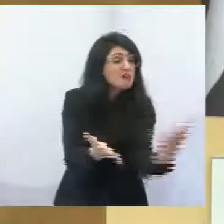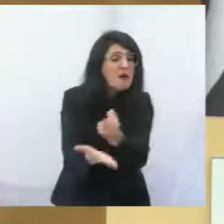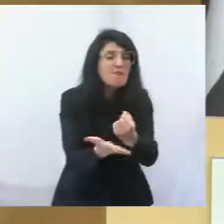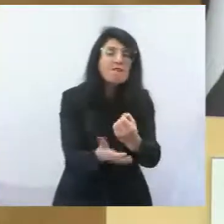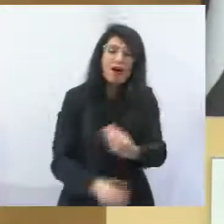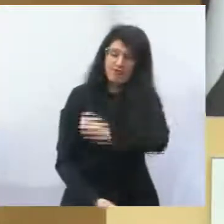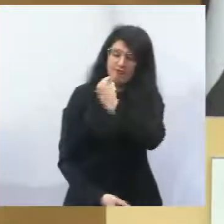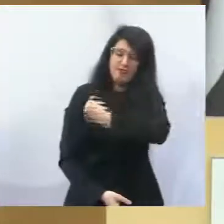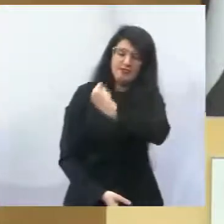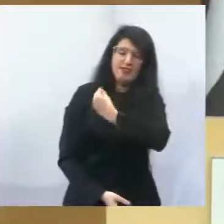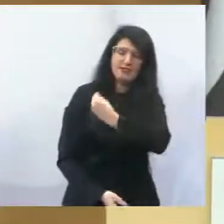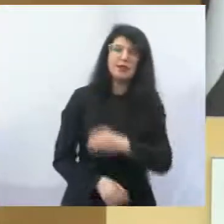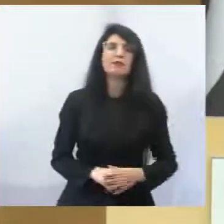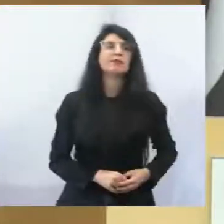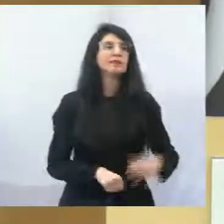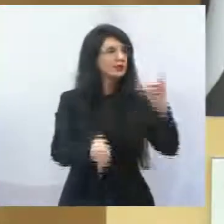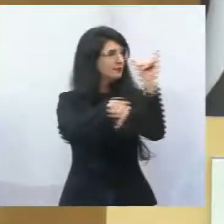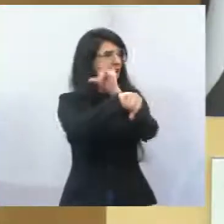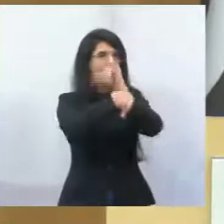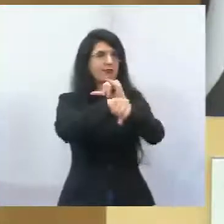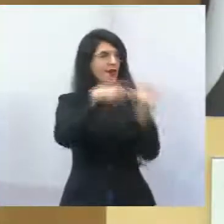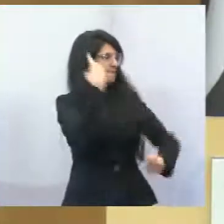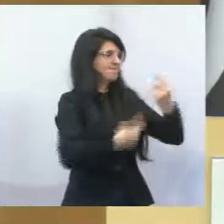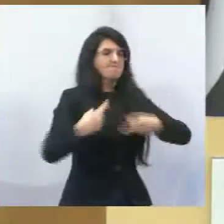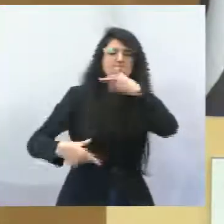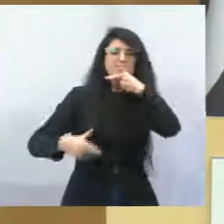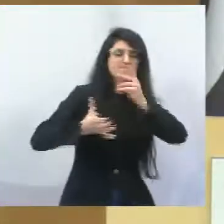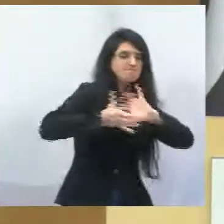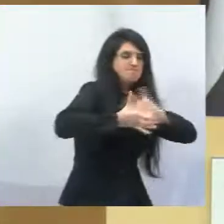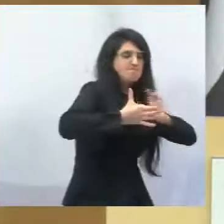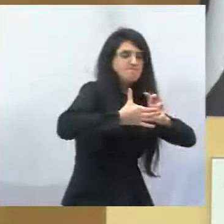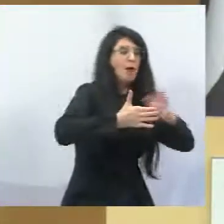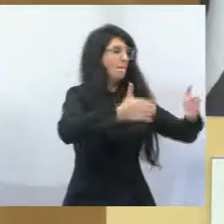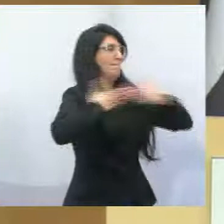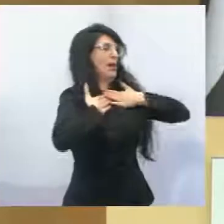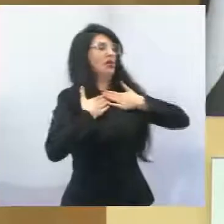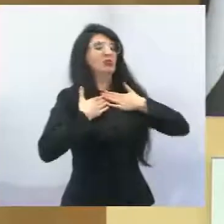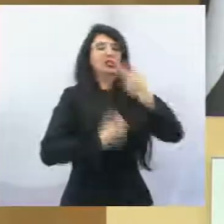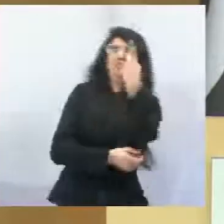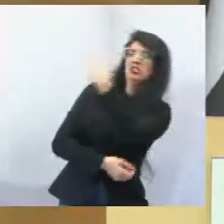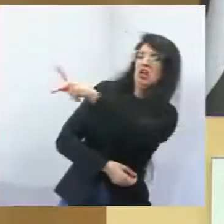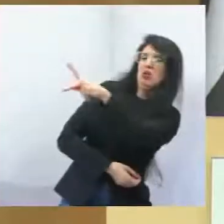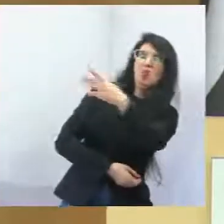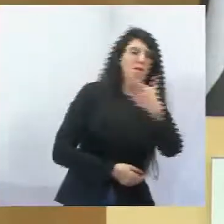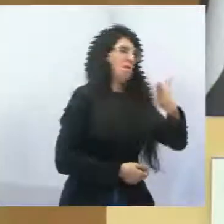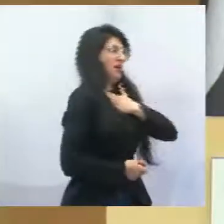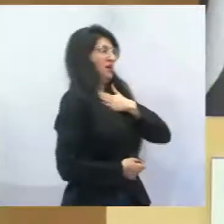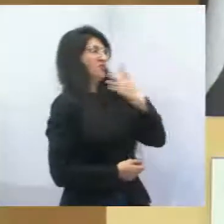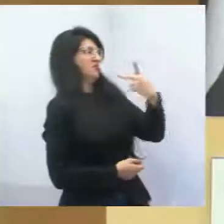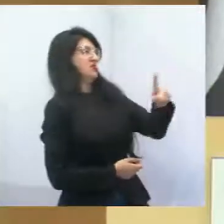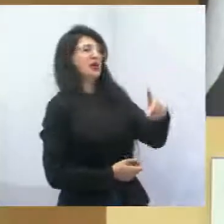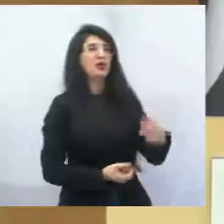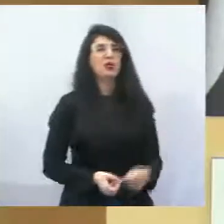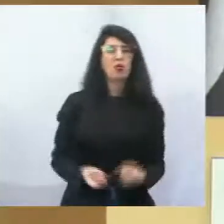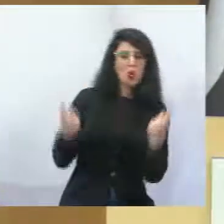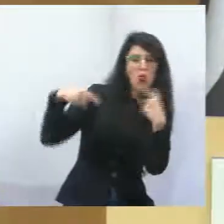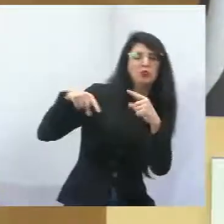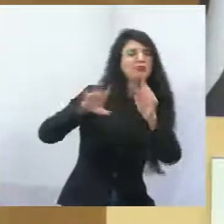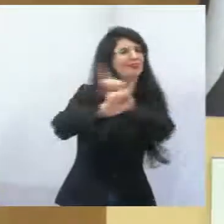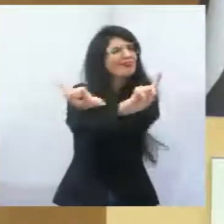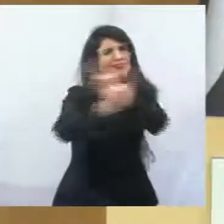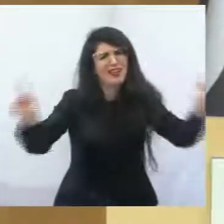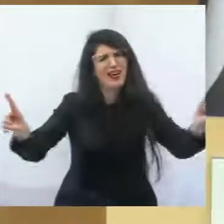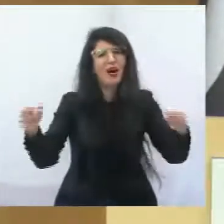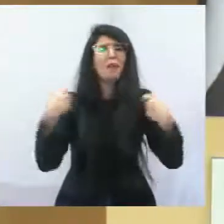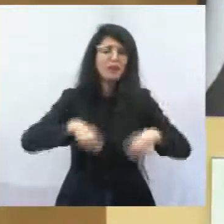os objetivos eleitorais partidários. É mais do que isso. O objetivo é a sociedade, o objetivo é a dignidade da pessoa